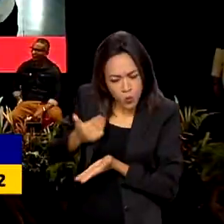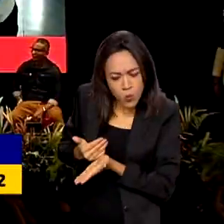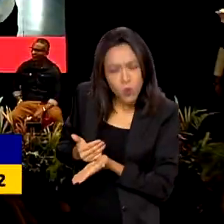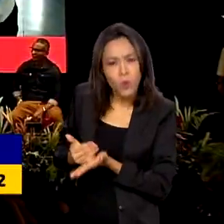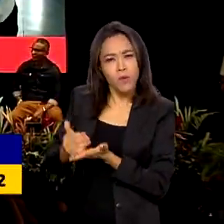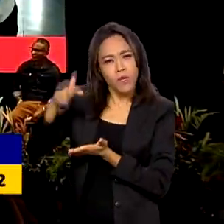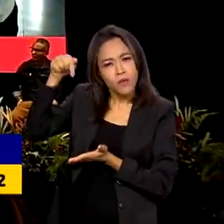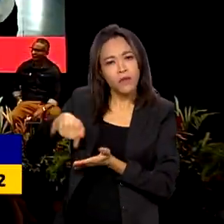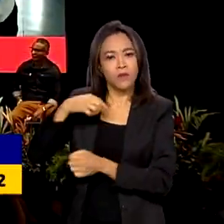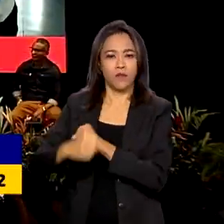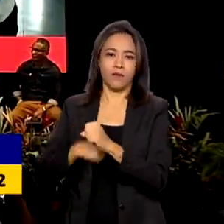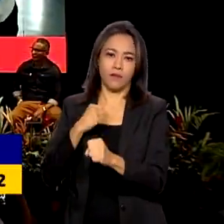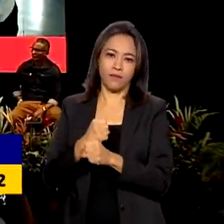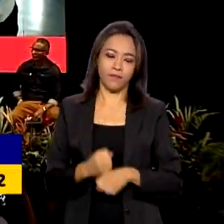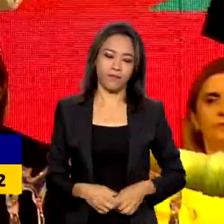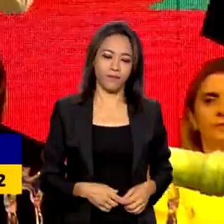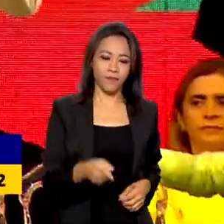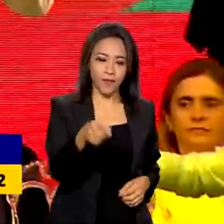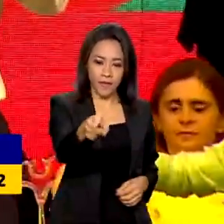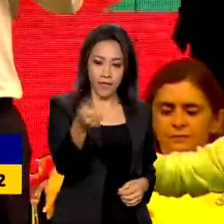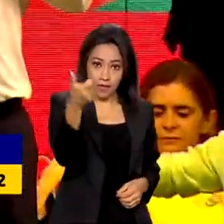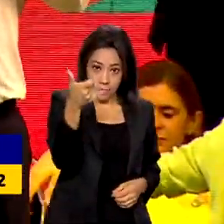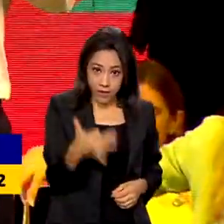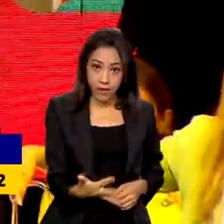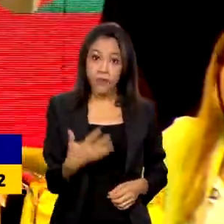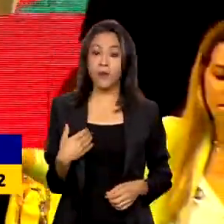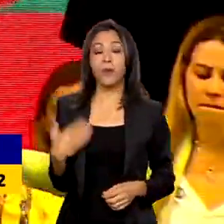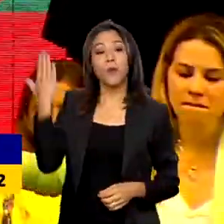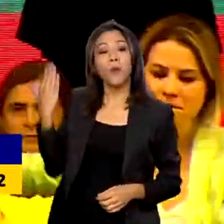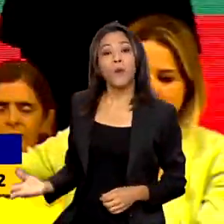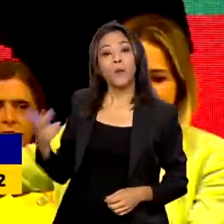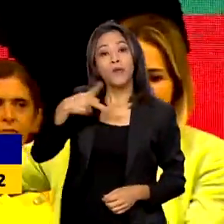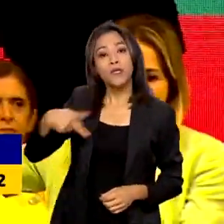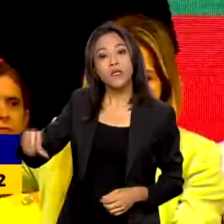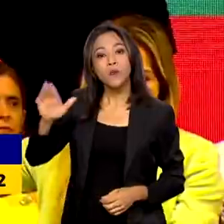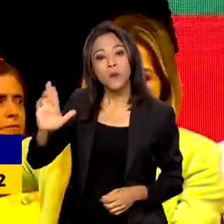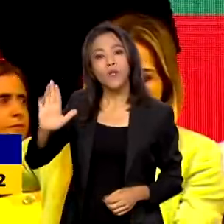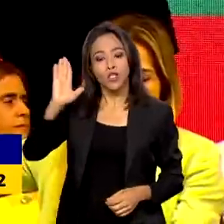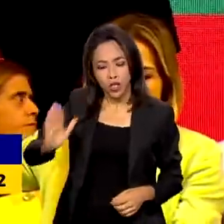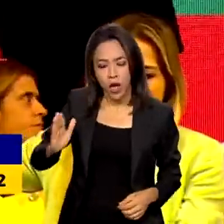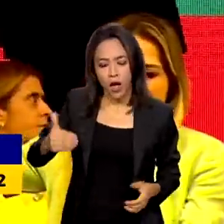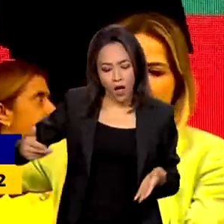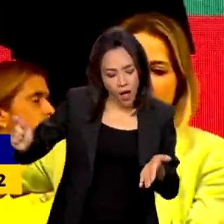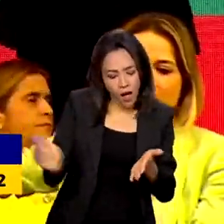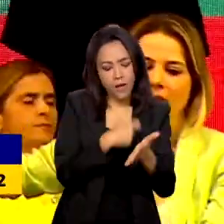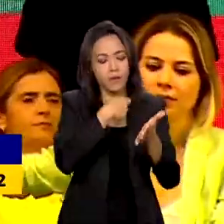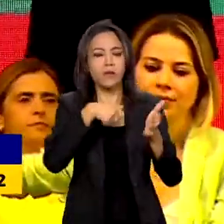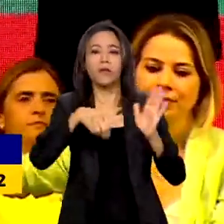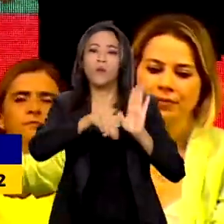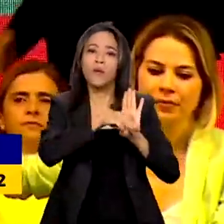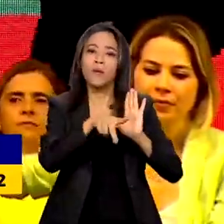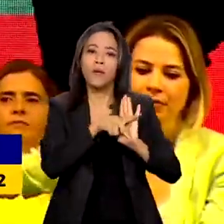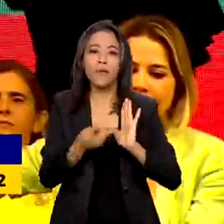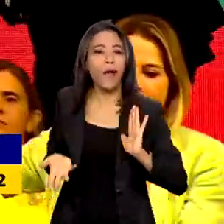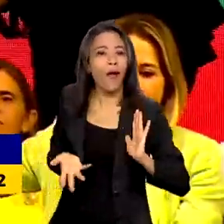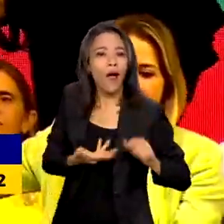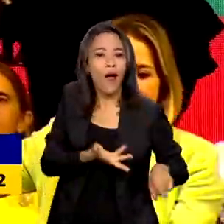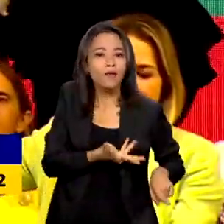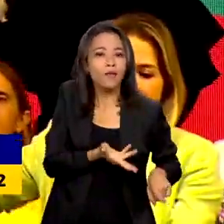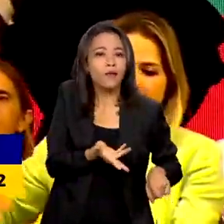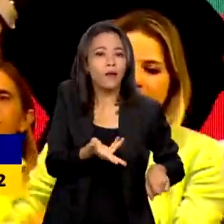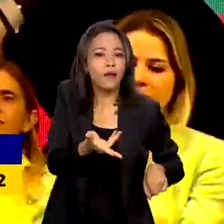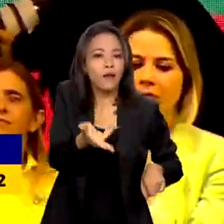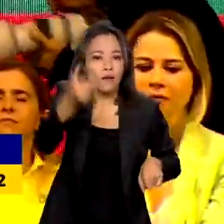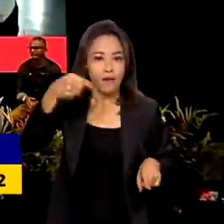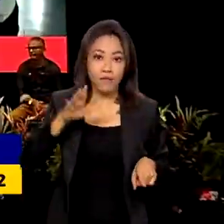início deste ano. O presidente está assinando uma medida provisória para andar mais rápido, mas vai ter